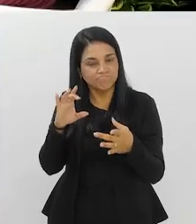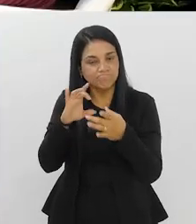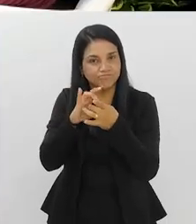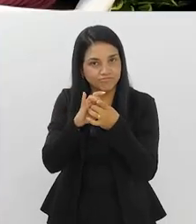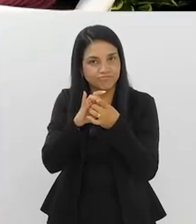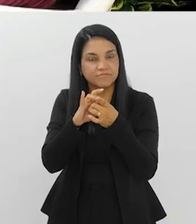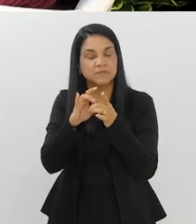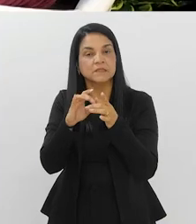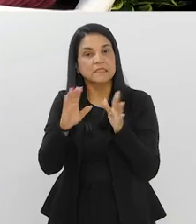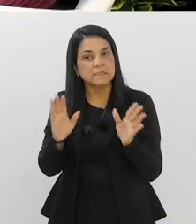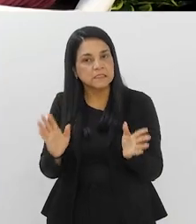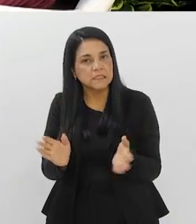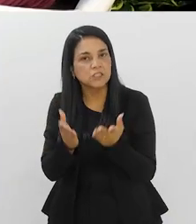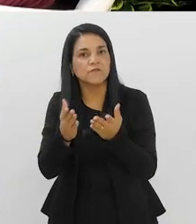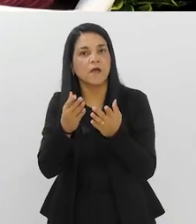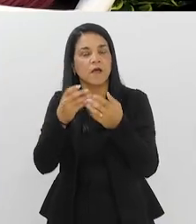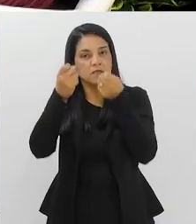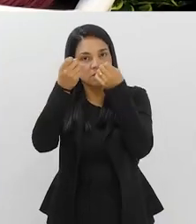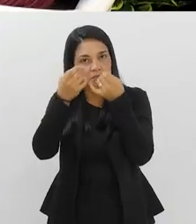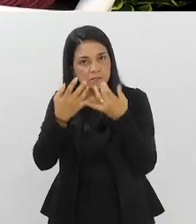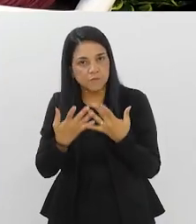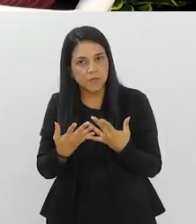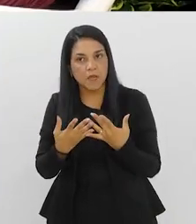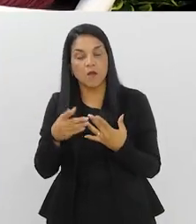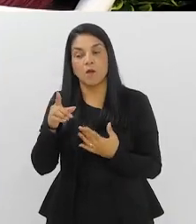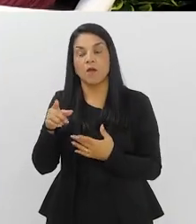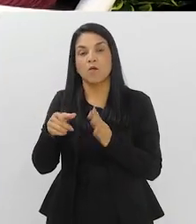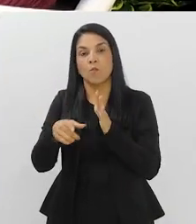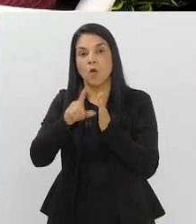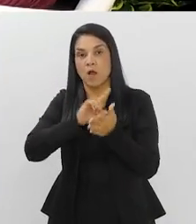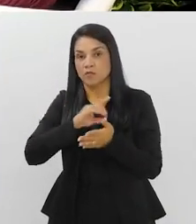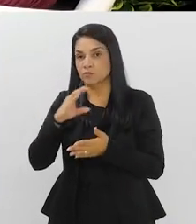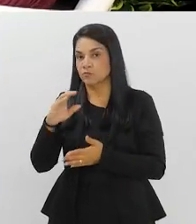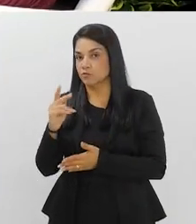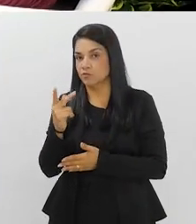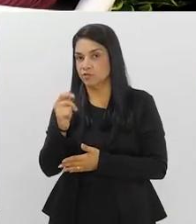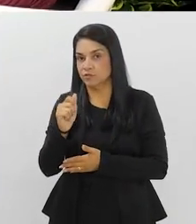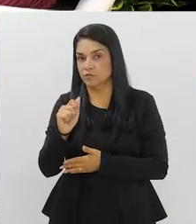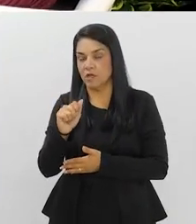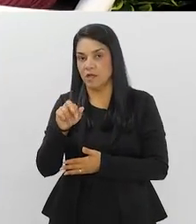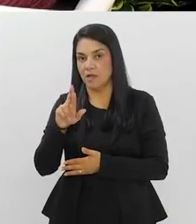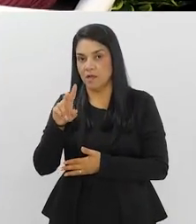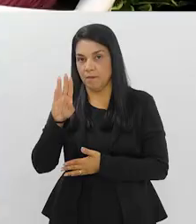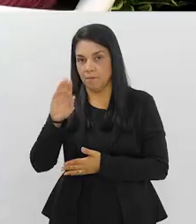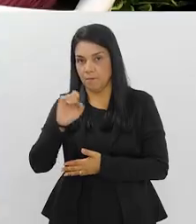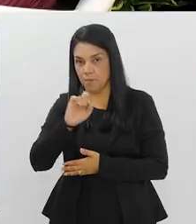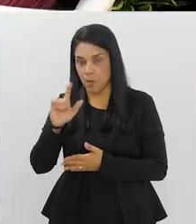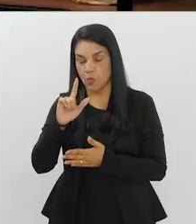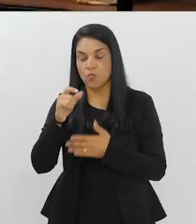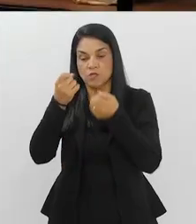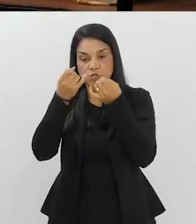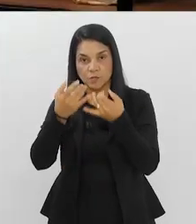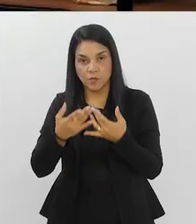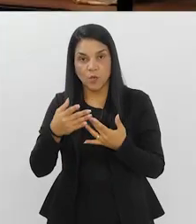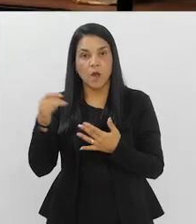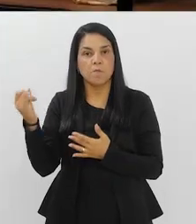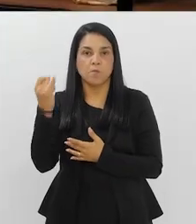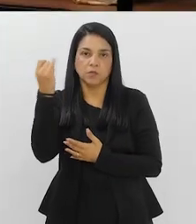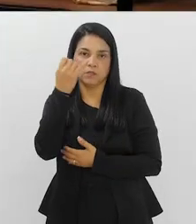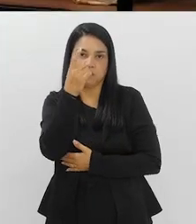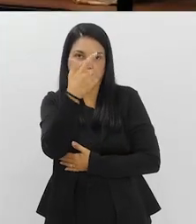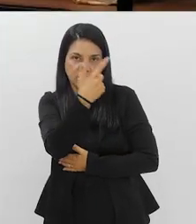e passar a incentivar, a explicar, como o Charbel falou, a importância da vacina. Então,